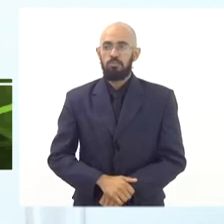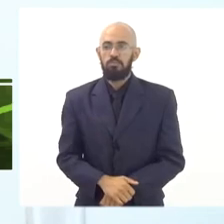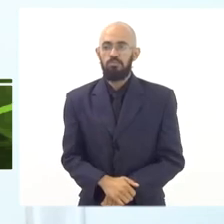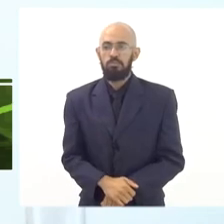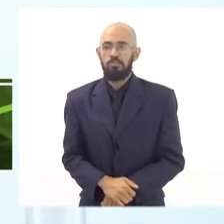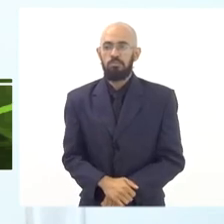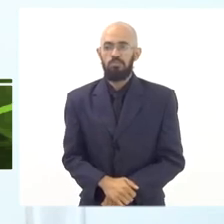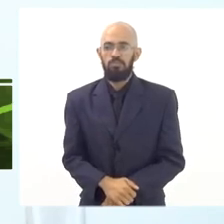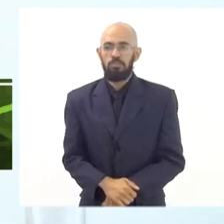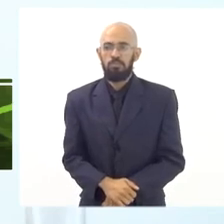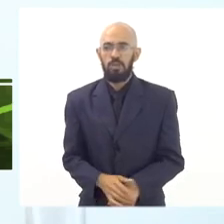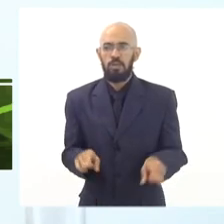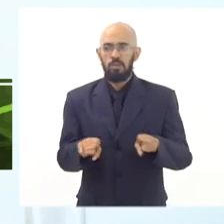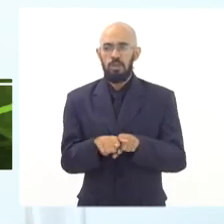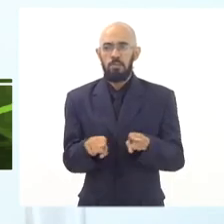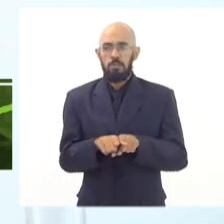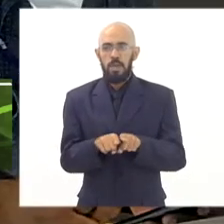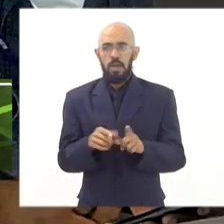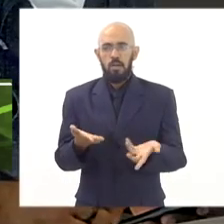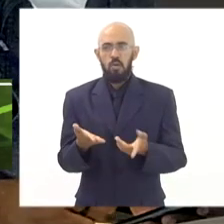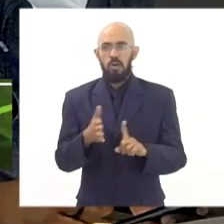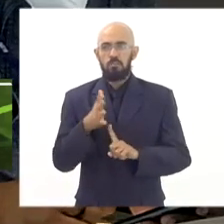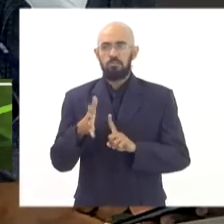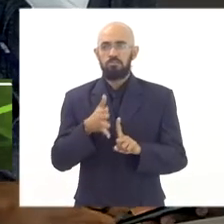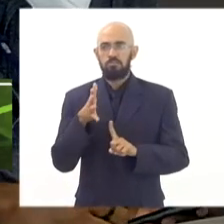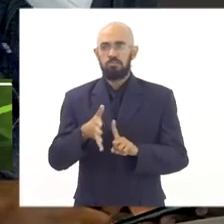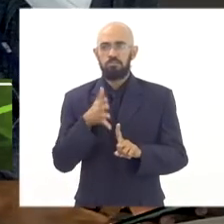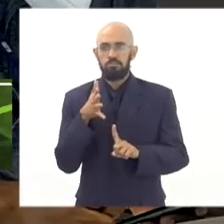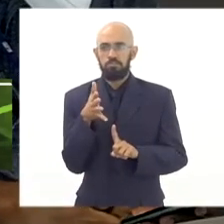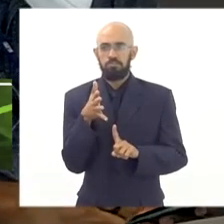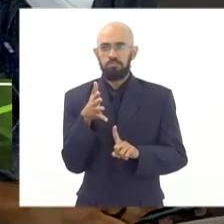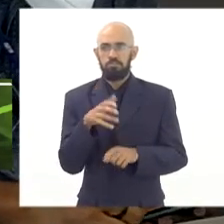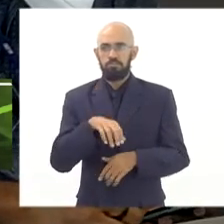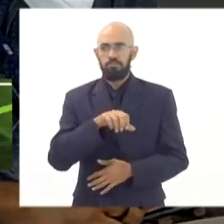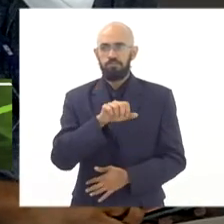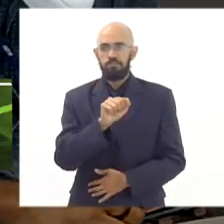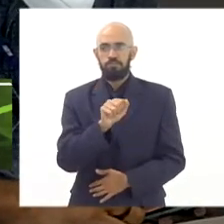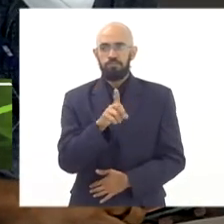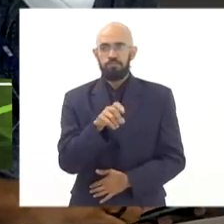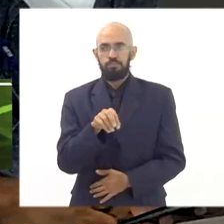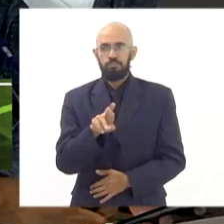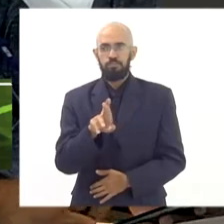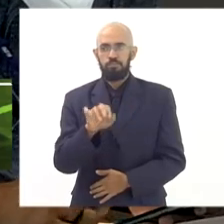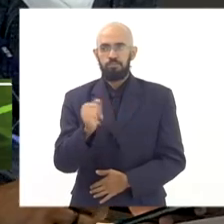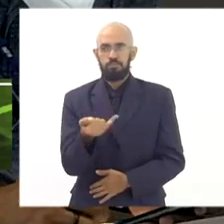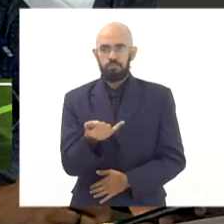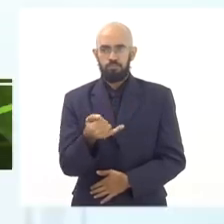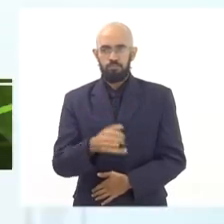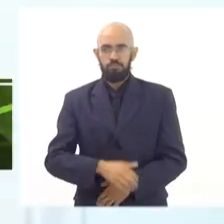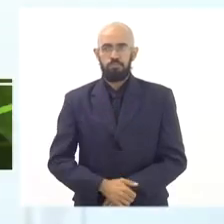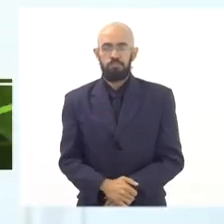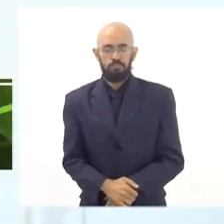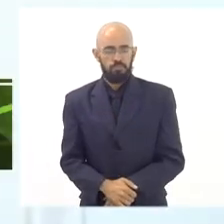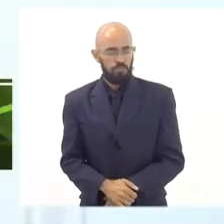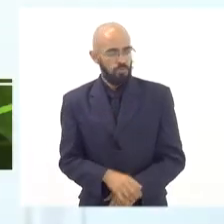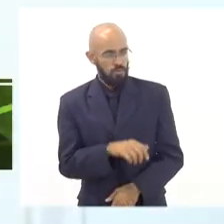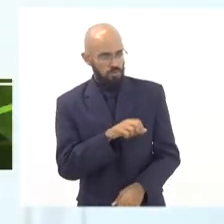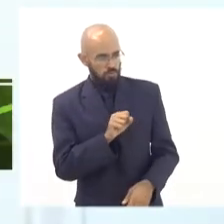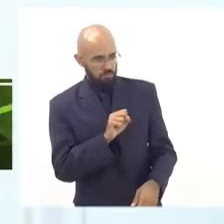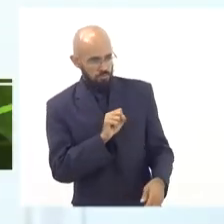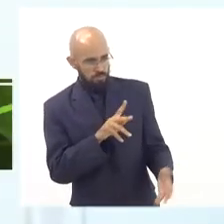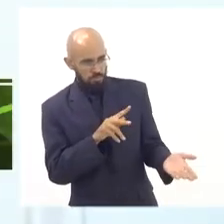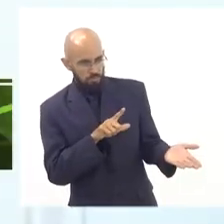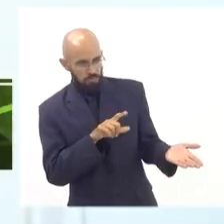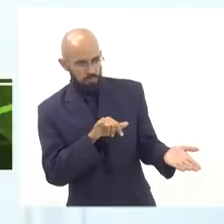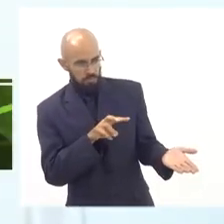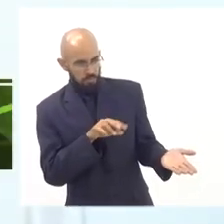E passo a palavra, então, para fazer uso da palavra, a ADERJ. Pode ser, Lívia, você fala logo mais à frente ou quer complementar alguma coisa com relação ao que